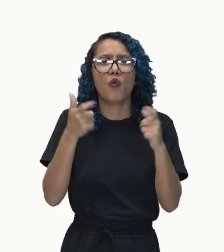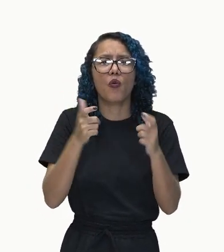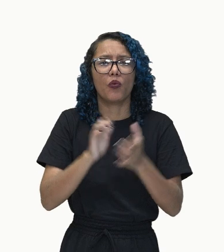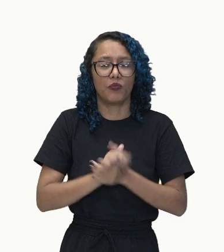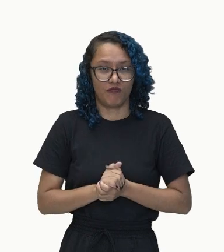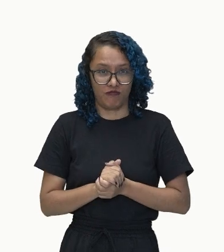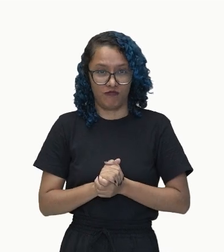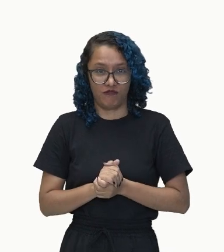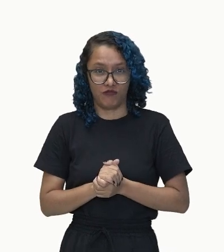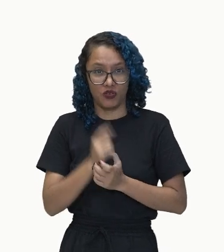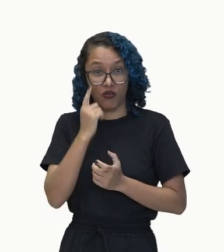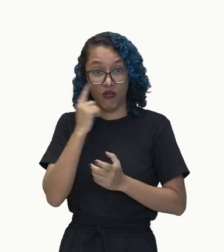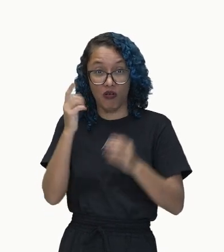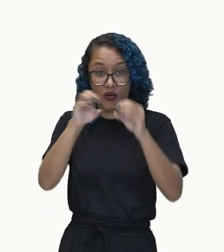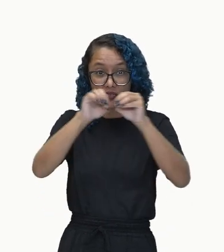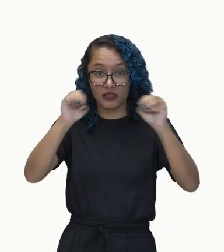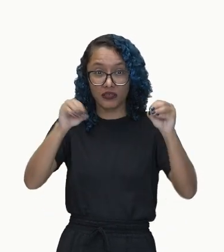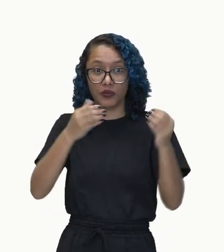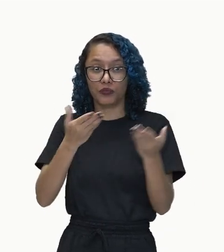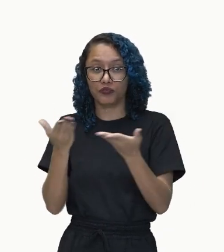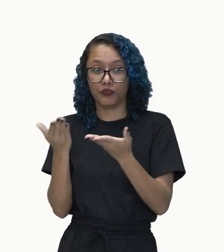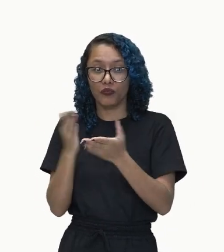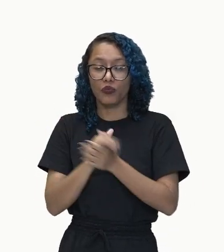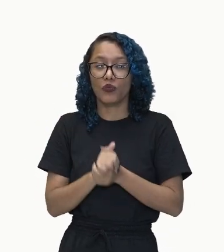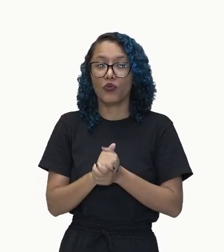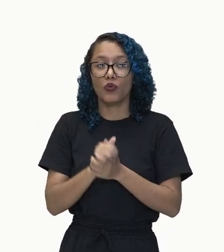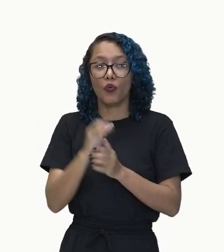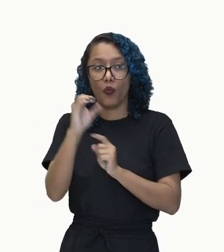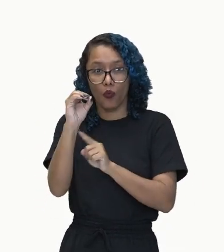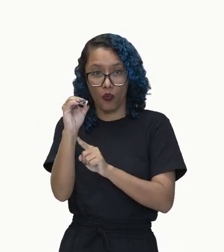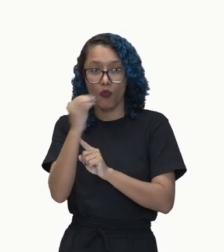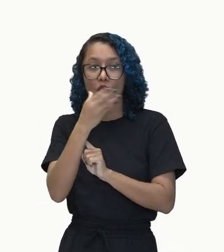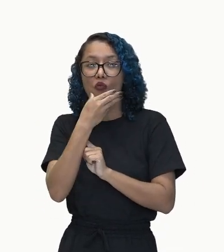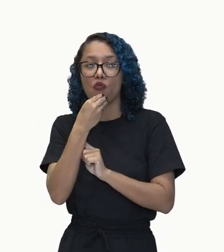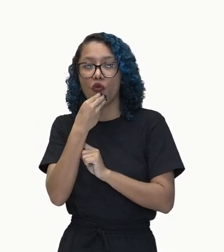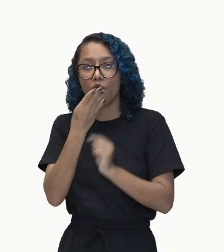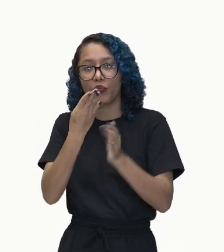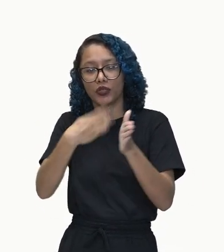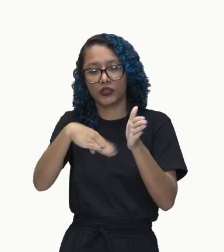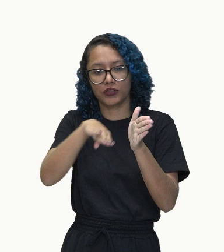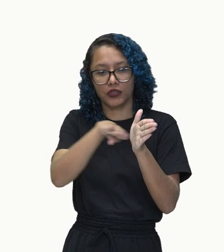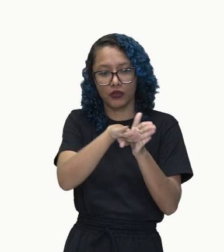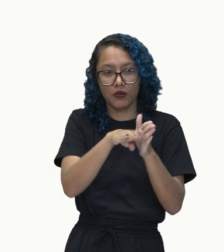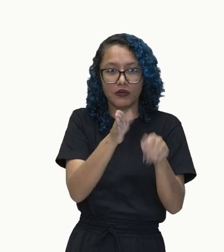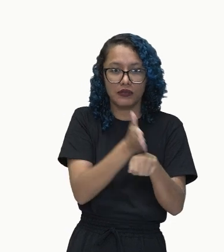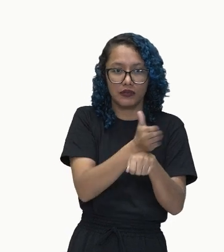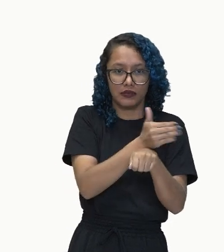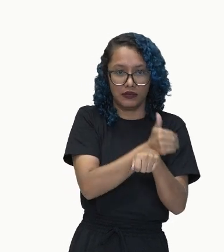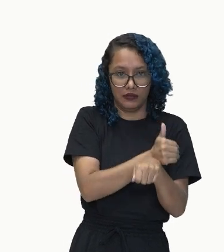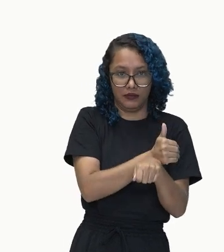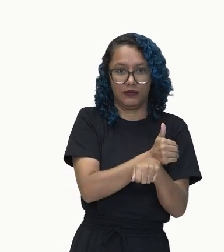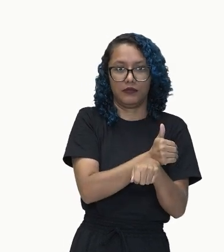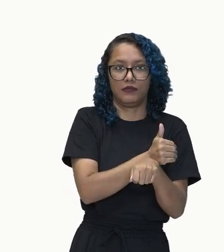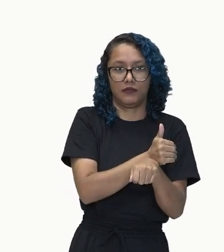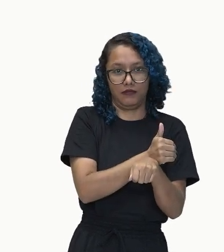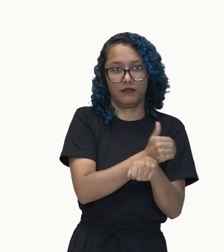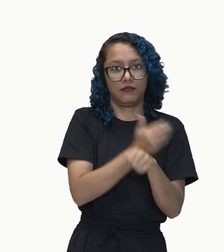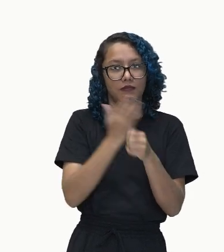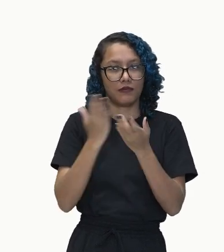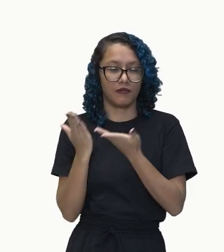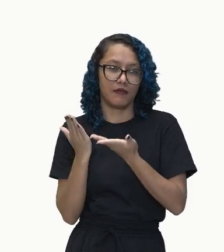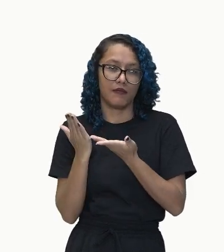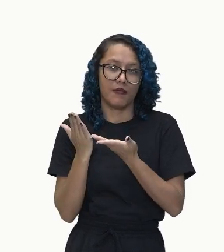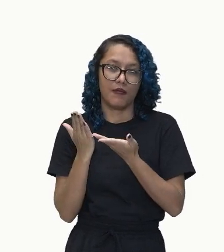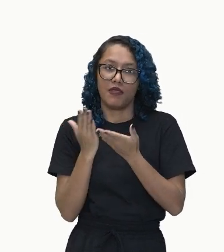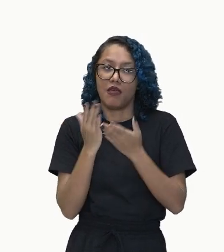chegou cedo. O homem chegou cedo. Tá aqui, ó. Tá aqui a frase, ó. O homem chegou